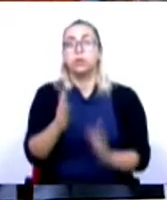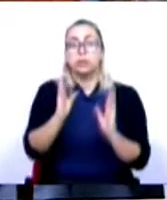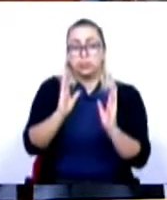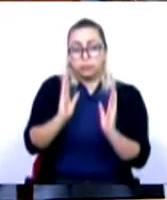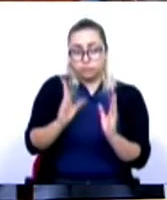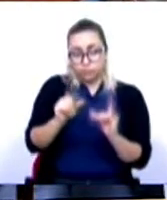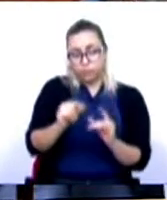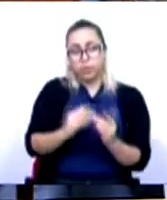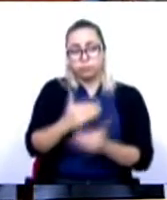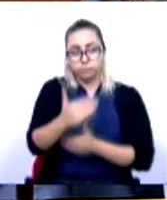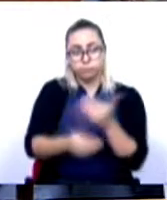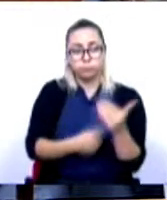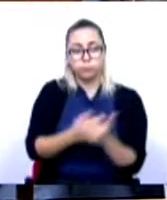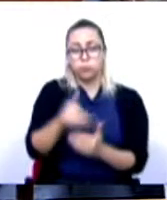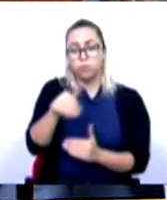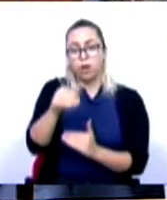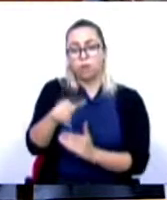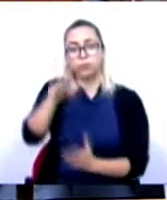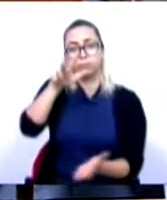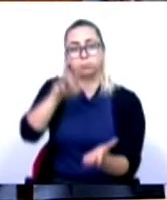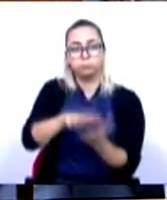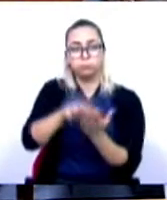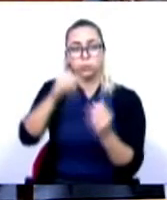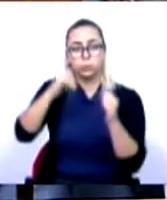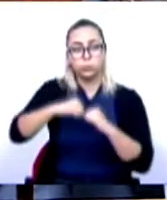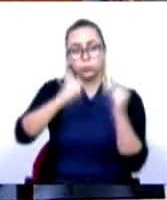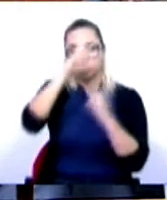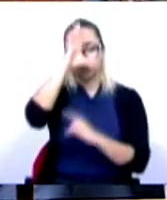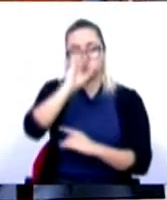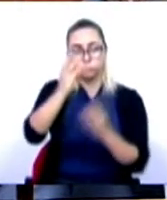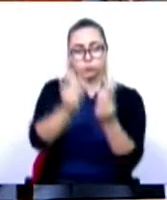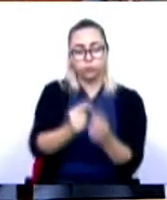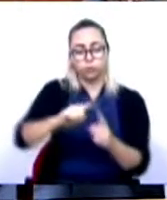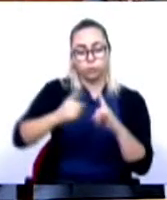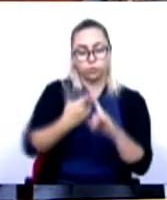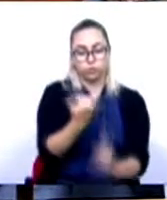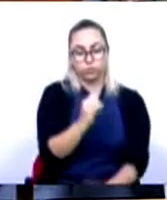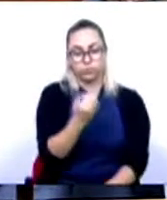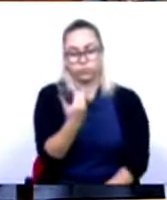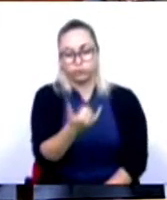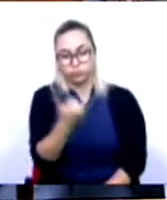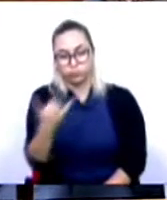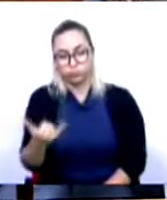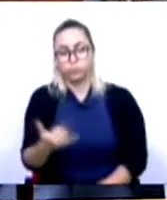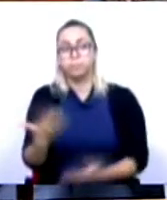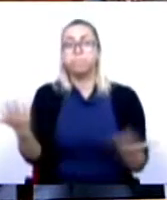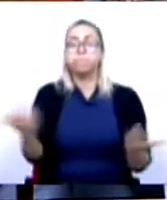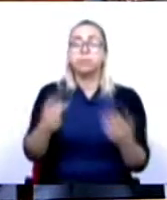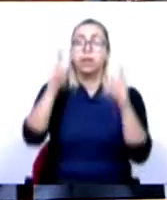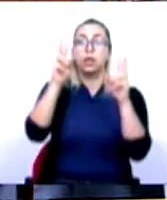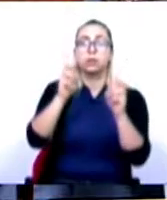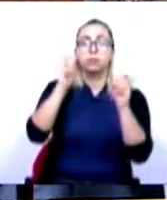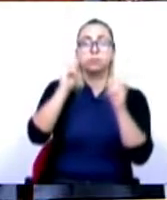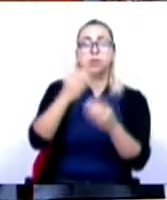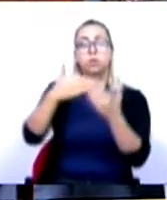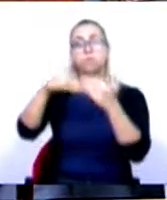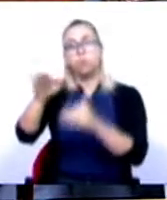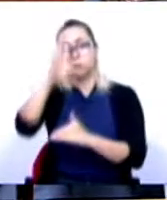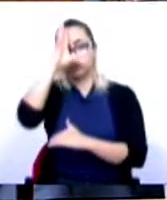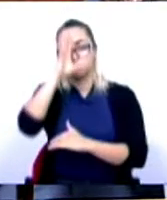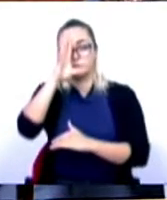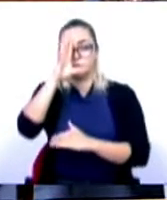também para que espero que venhamos a acordar, relativamente ao Orçamento de Estado para 2022. Quanto às matérias extra-orçamentais,